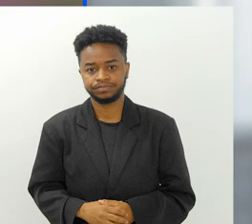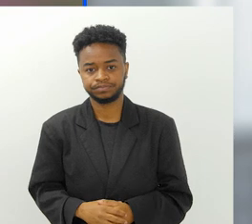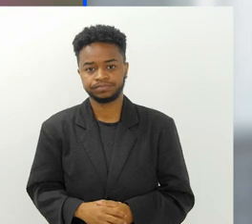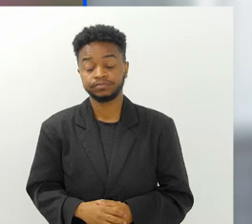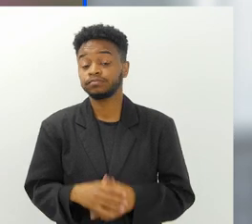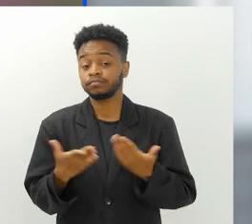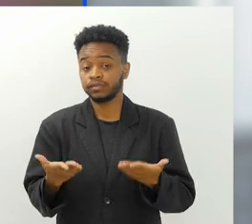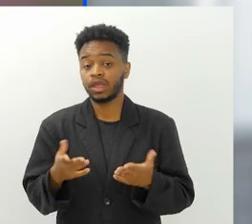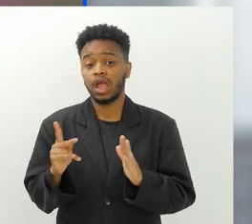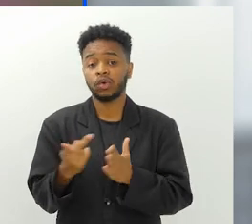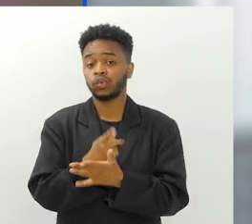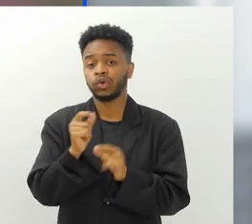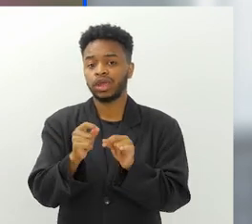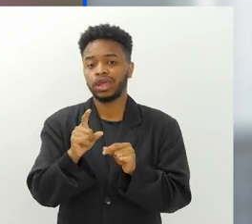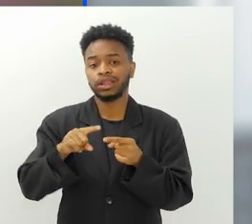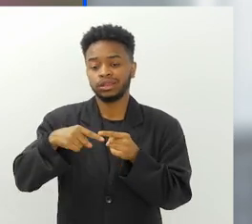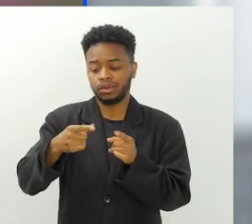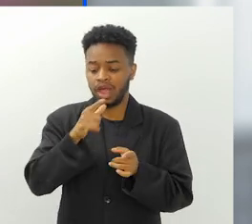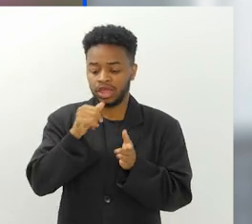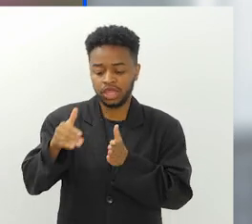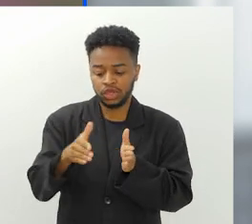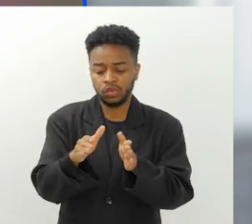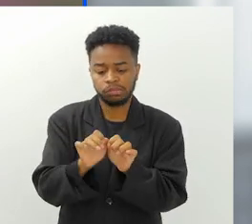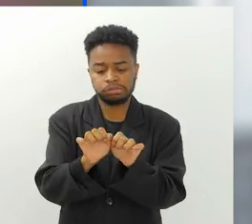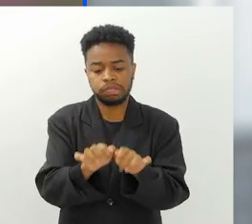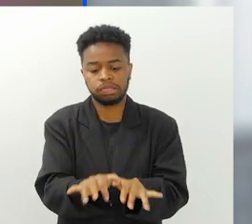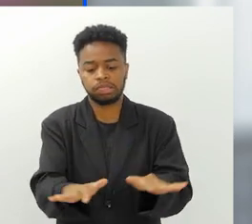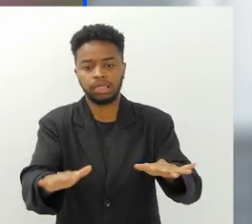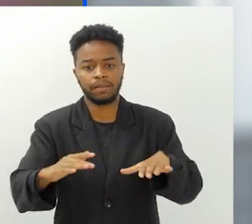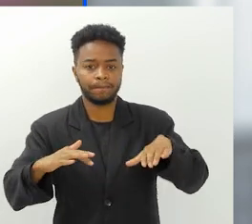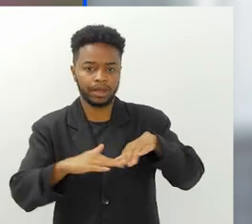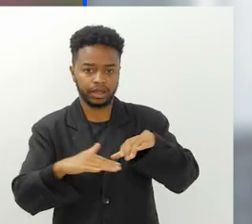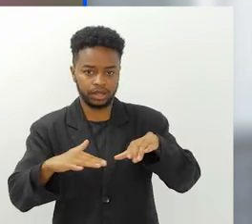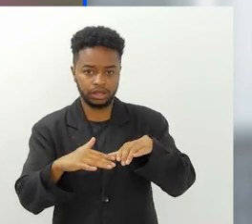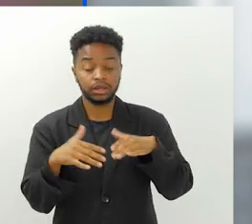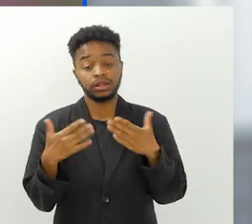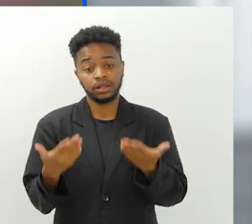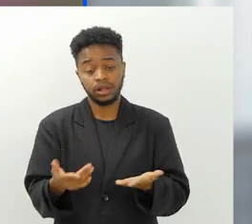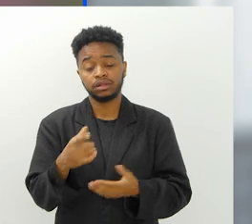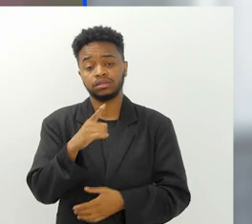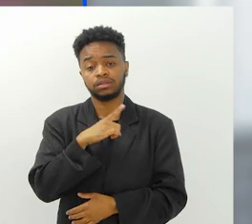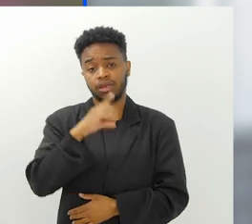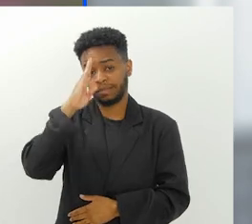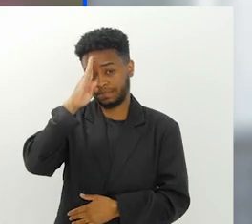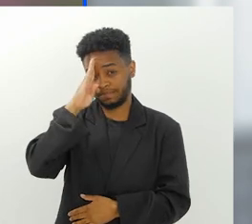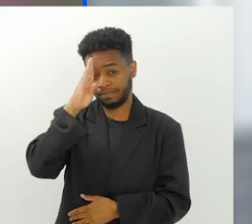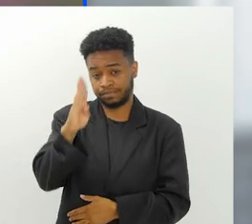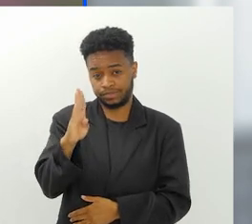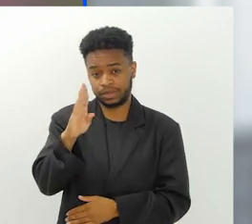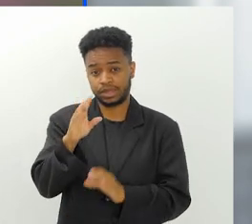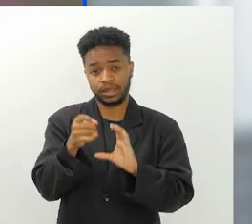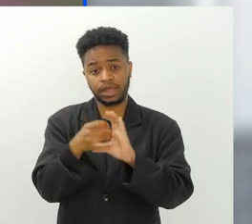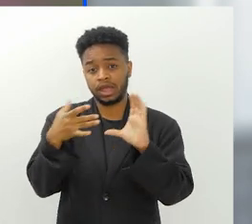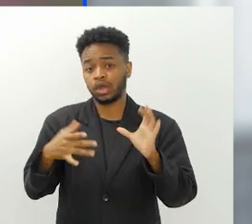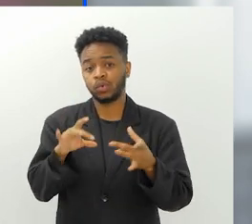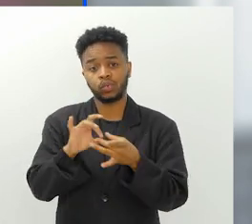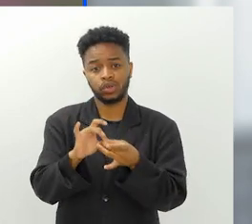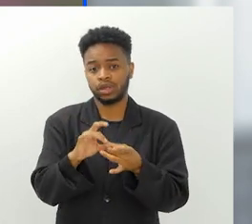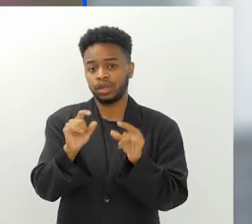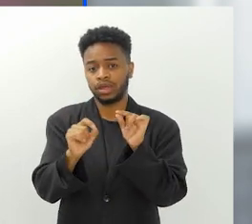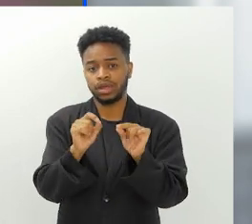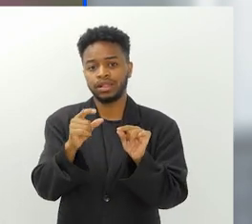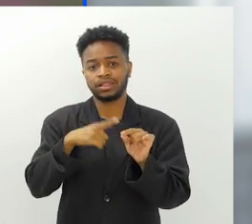E eles chegam à Baía de Guanabara, e a Baía de Guanabara, ela tem uma circulação, principalmente caracterizada